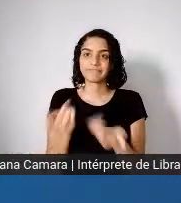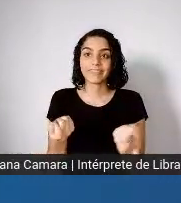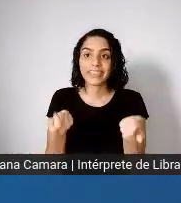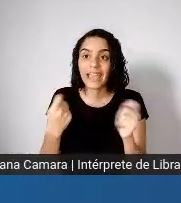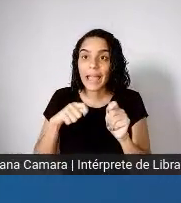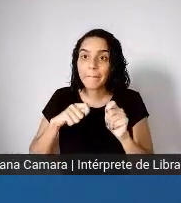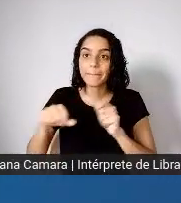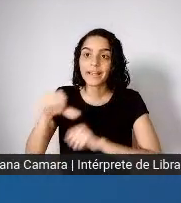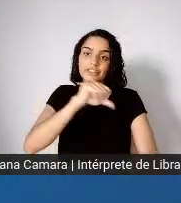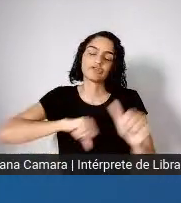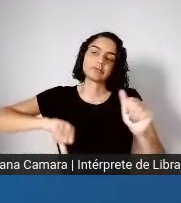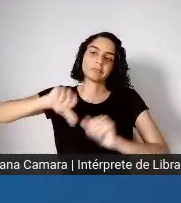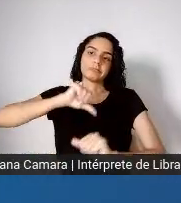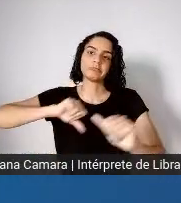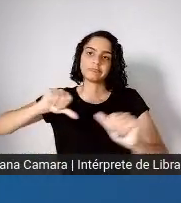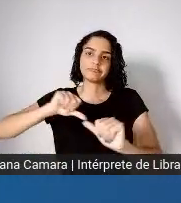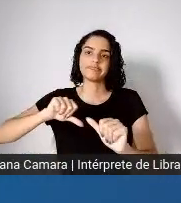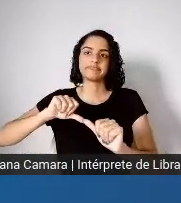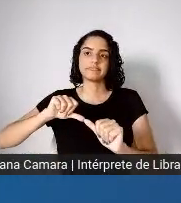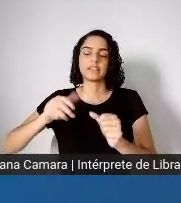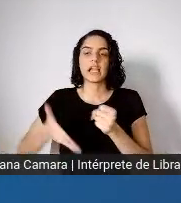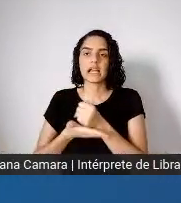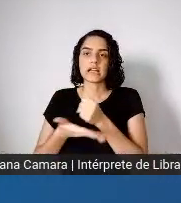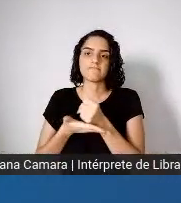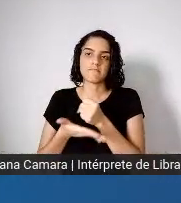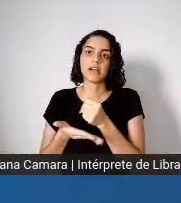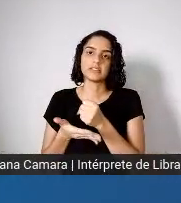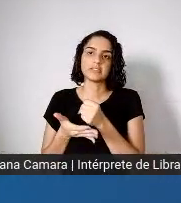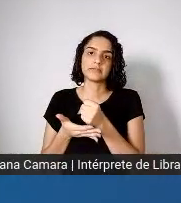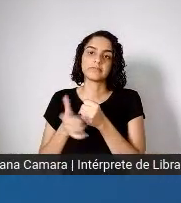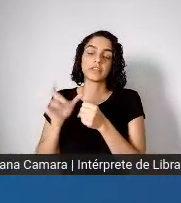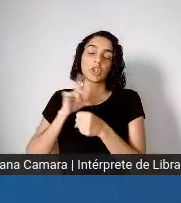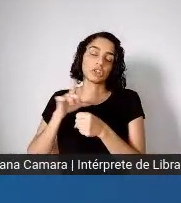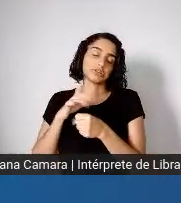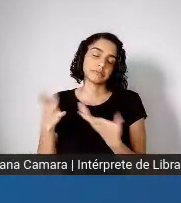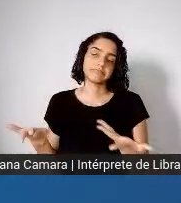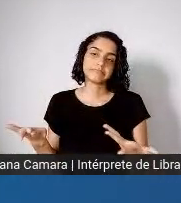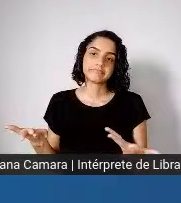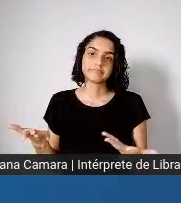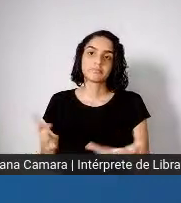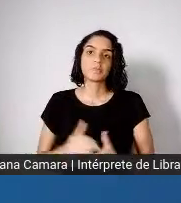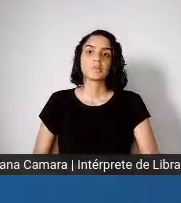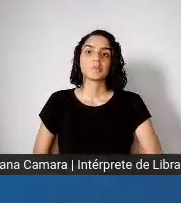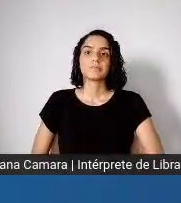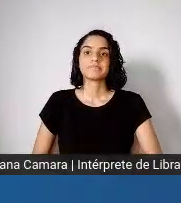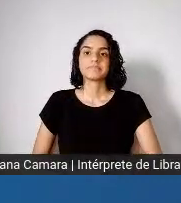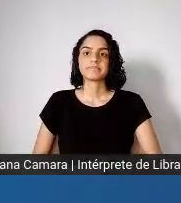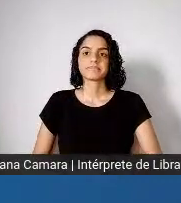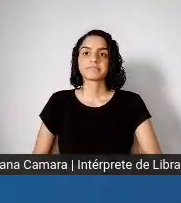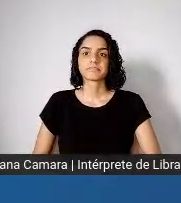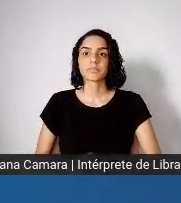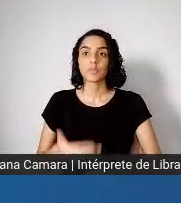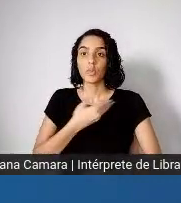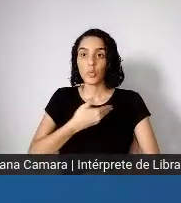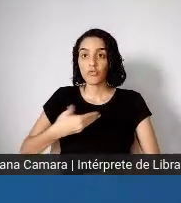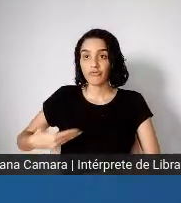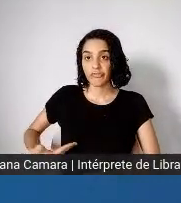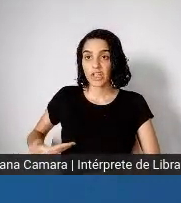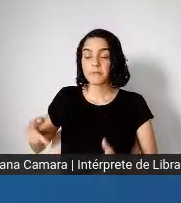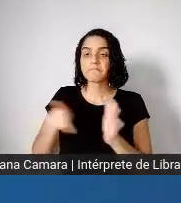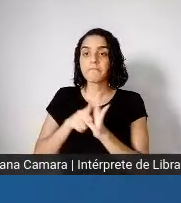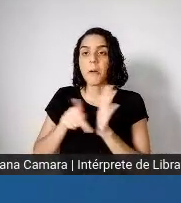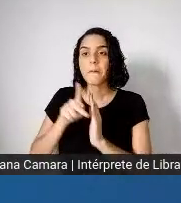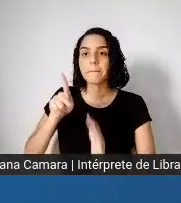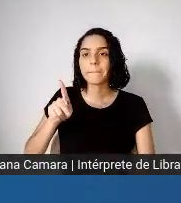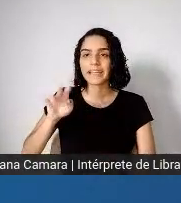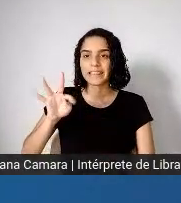sólidas em que se apoia essa estrutura de exclusão. nos governos reformistas do PT, de